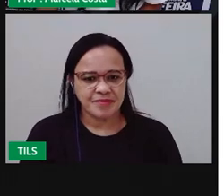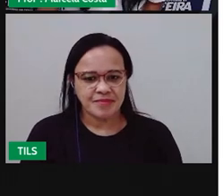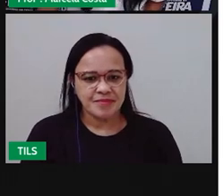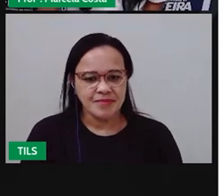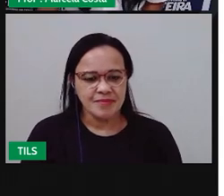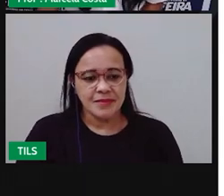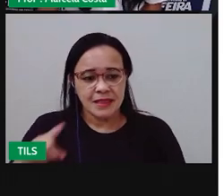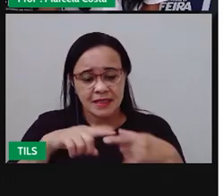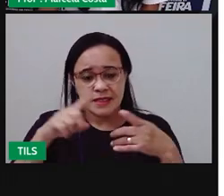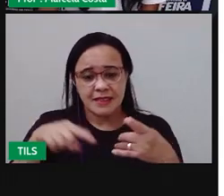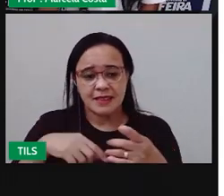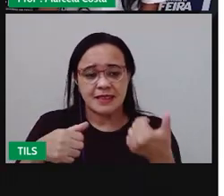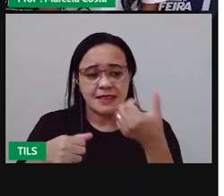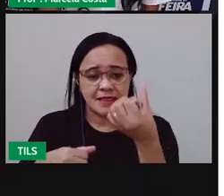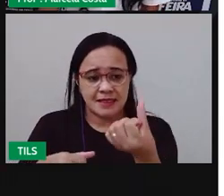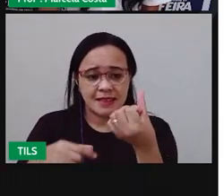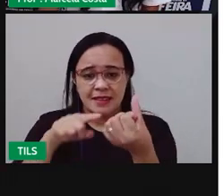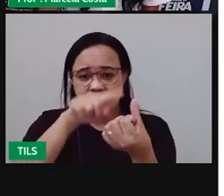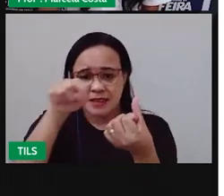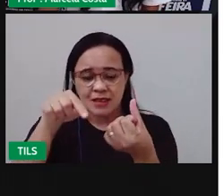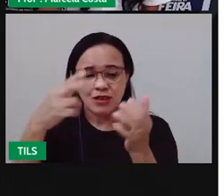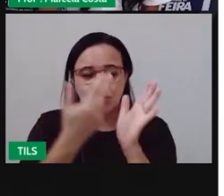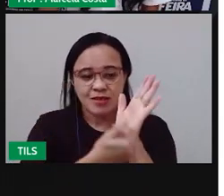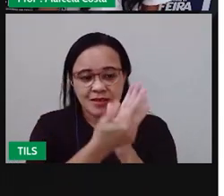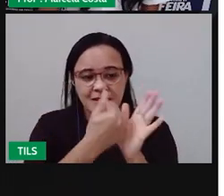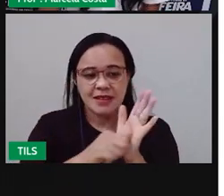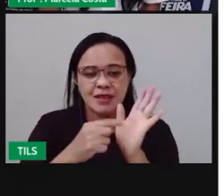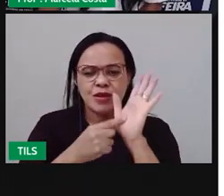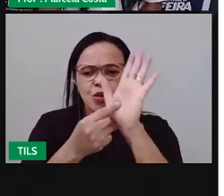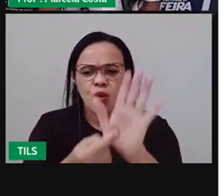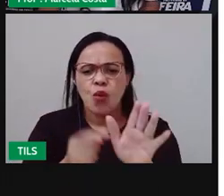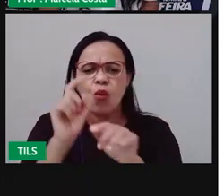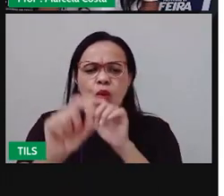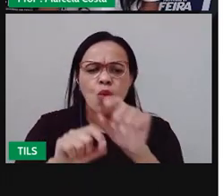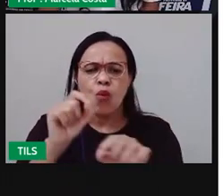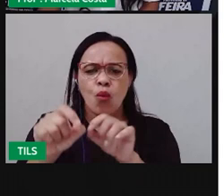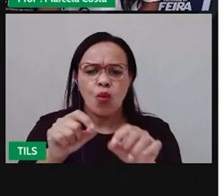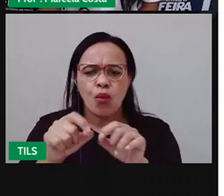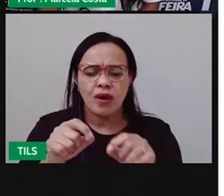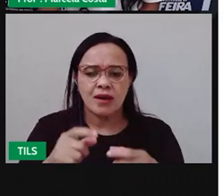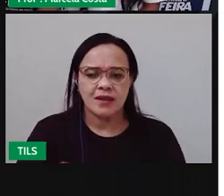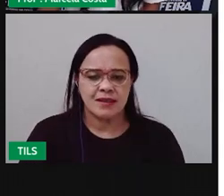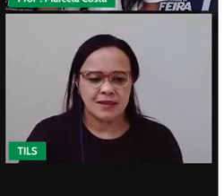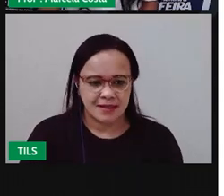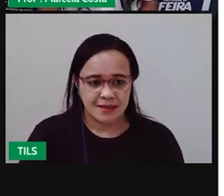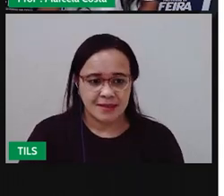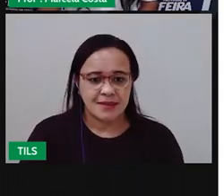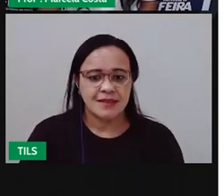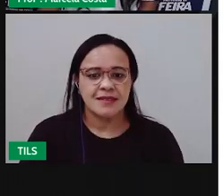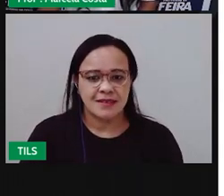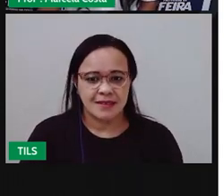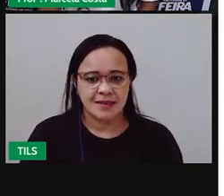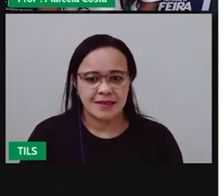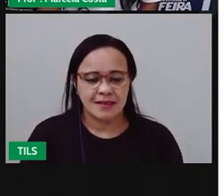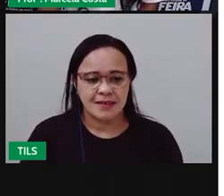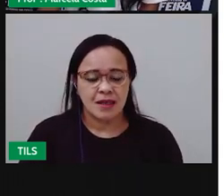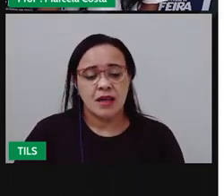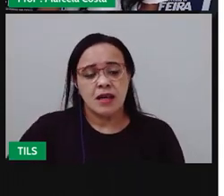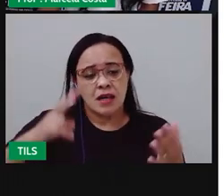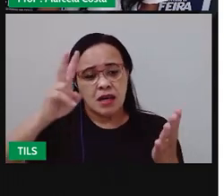Essa outra xilogravura, crianças, mostra pra gente a capa de um